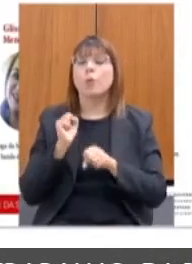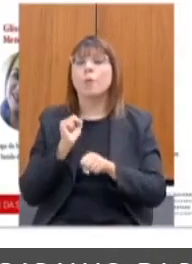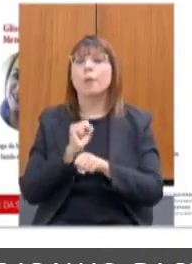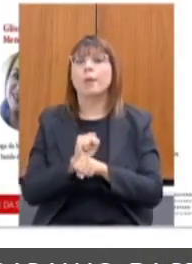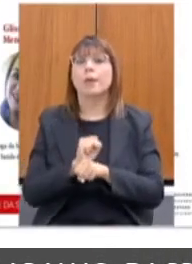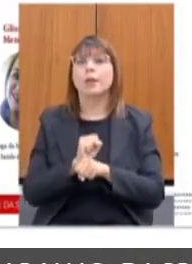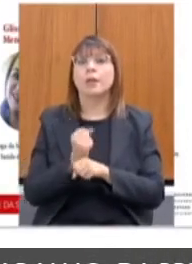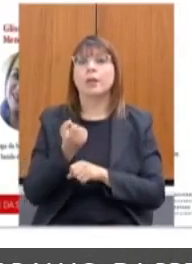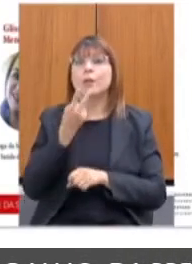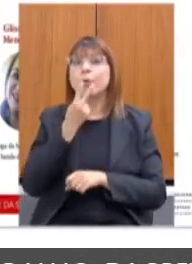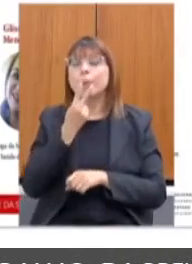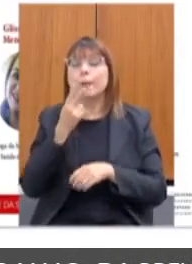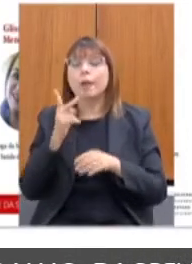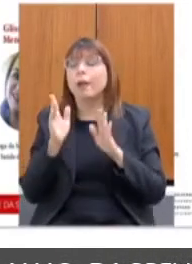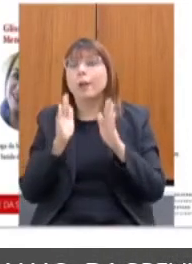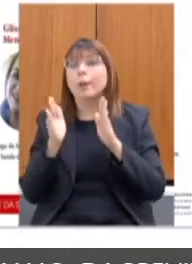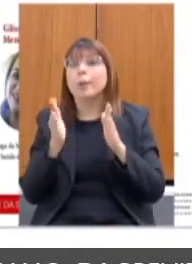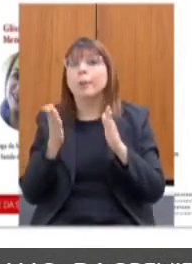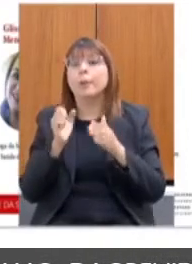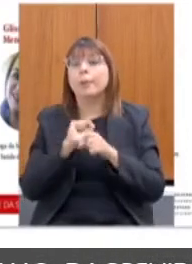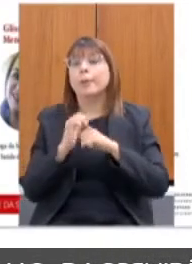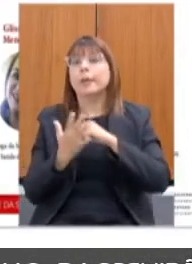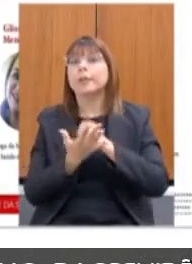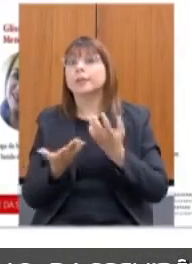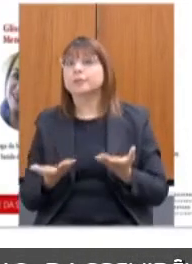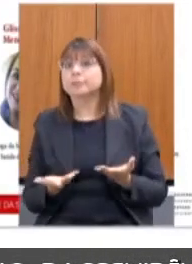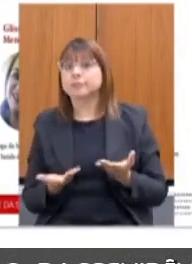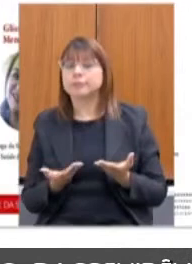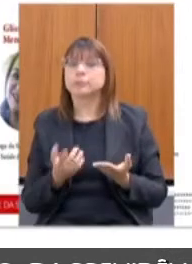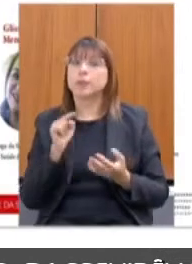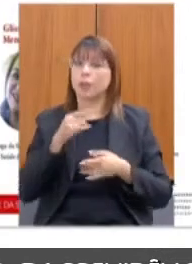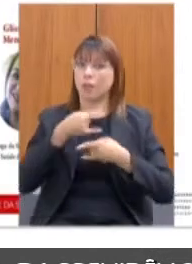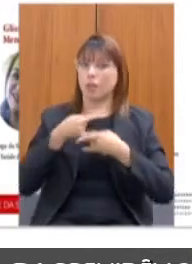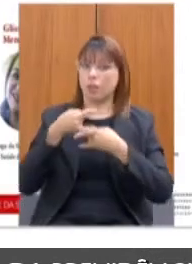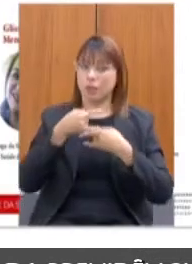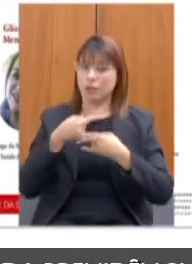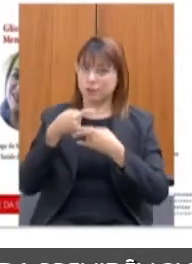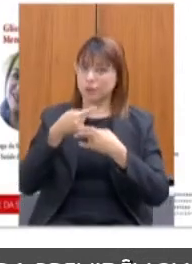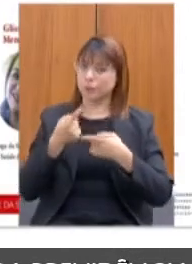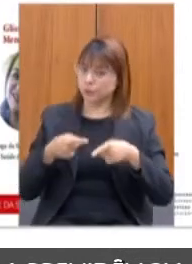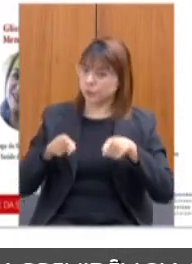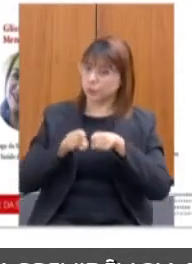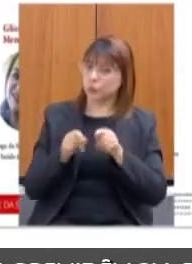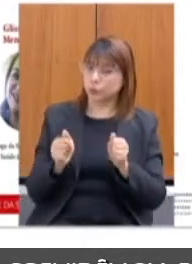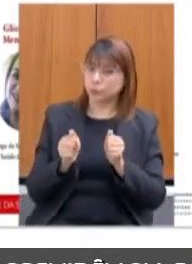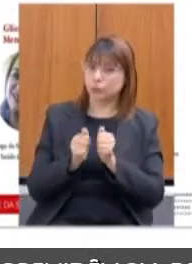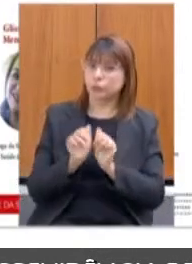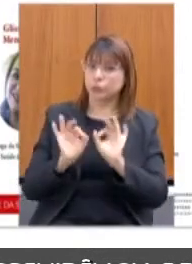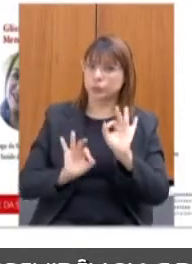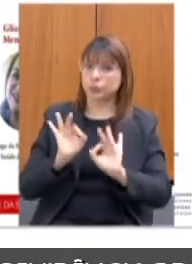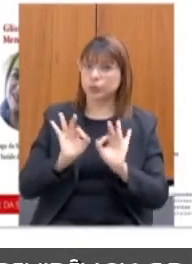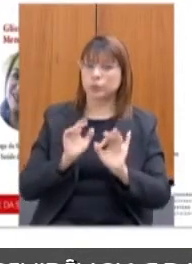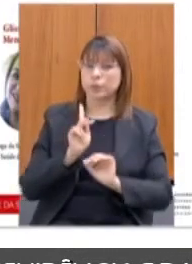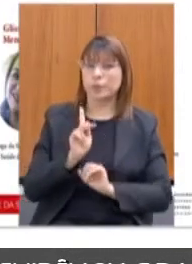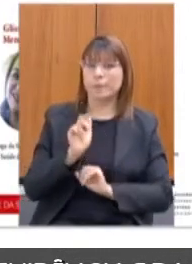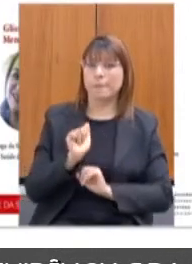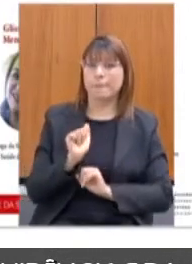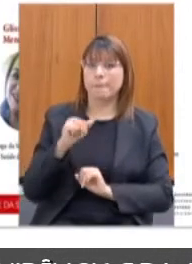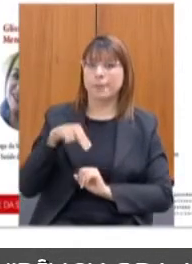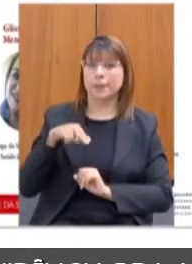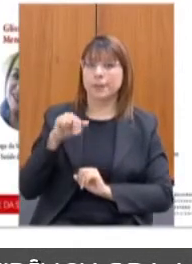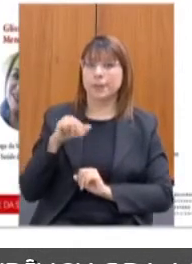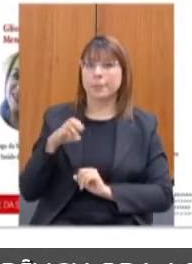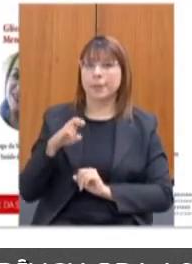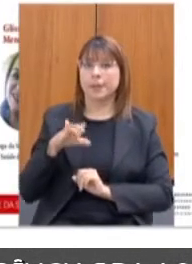tempos de pandemia da COVID-19. Essa live foi realizada em parceria com a Organização Pan-Americana de Saúde